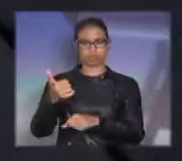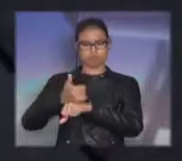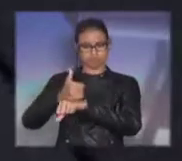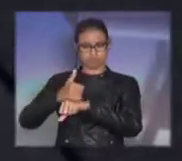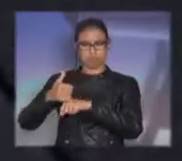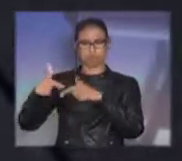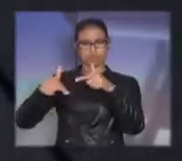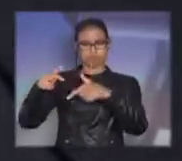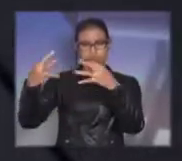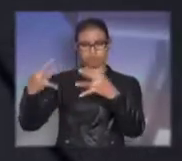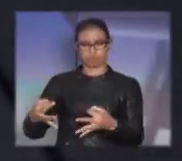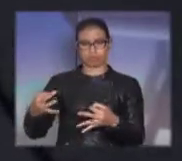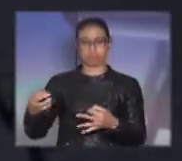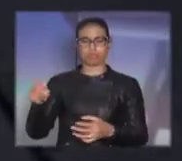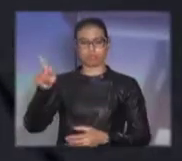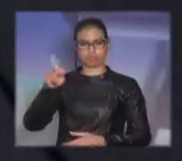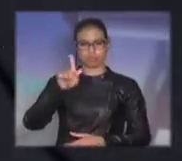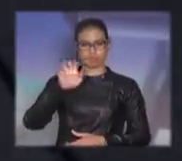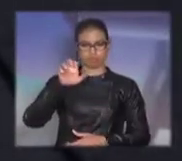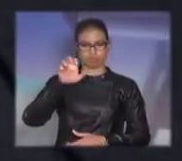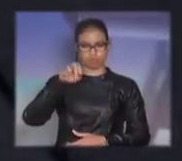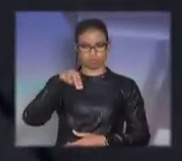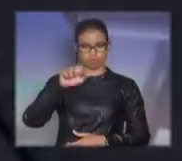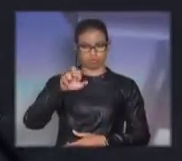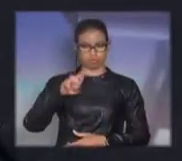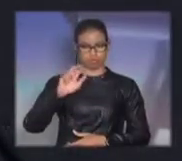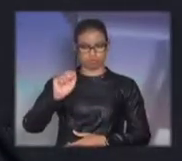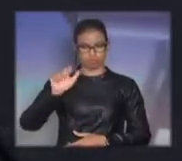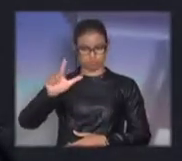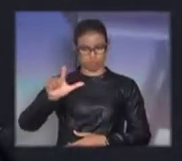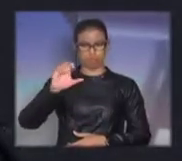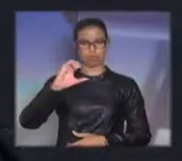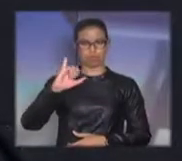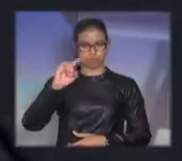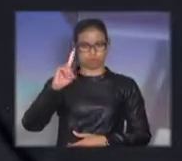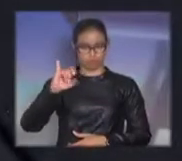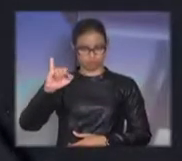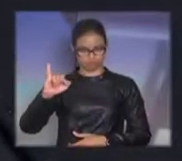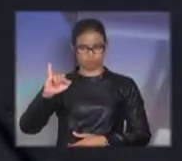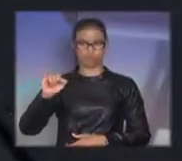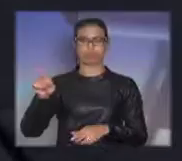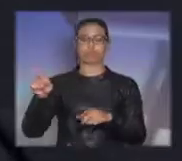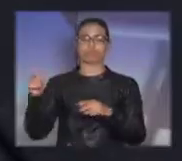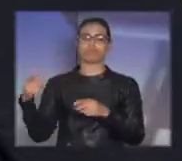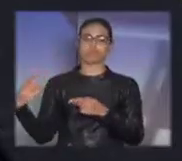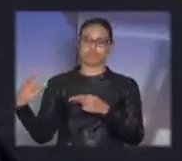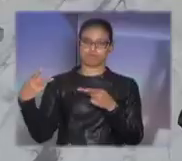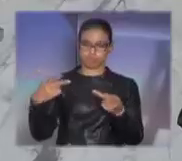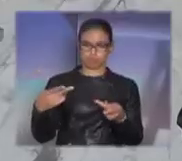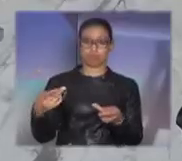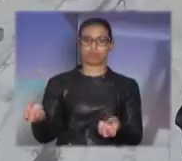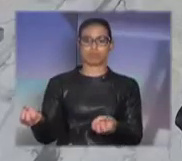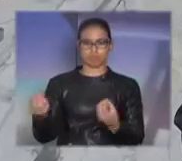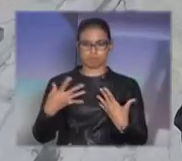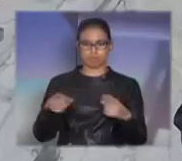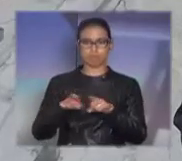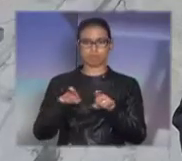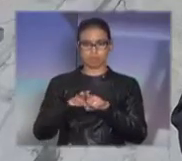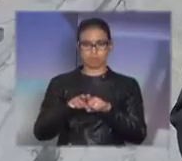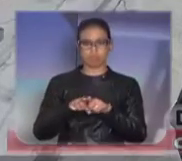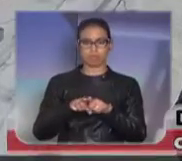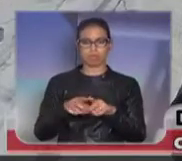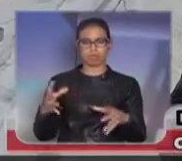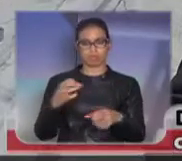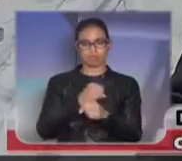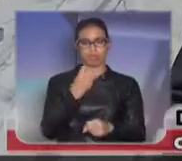e sob o comando do general Cid hoje, nós tivemos também a solenidade de comemoração dos 369 anos